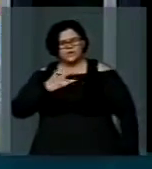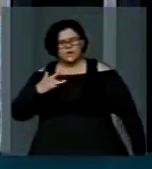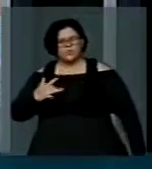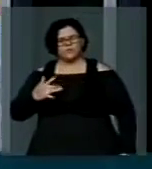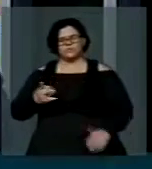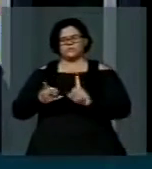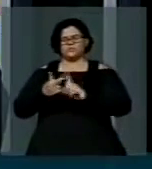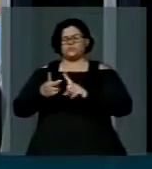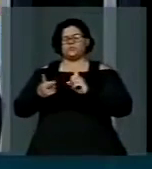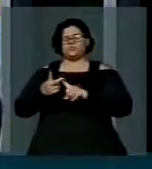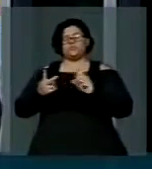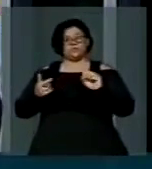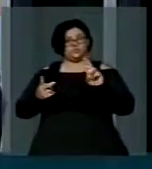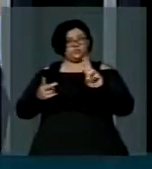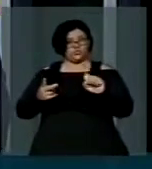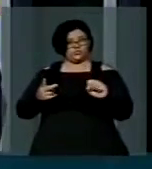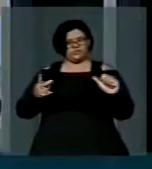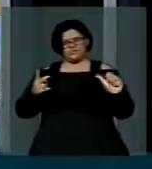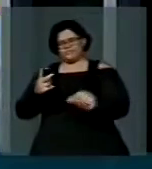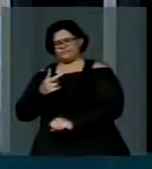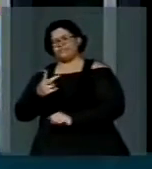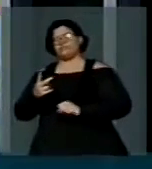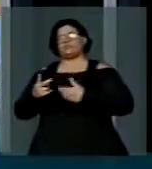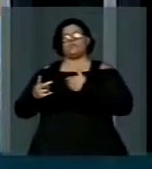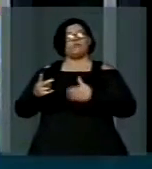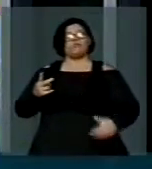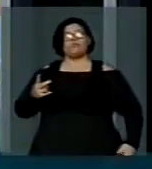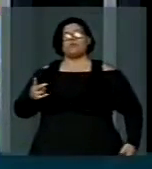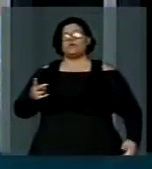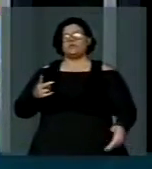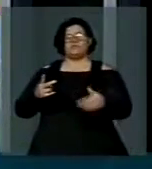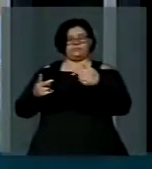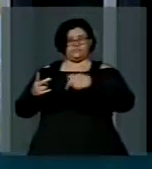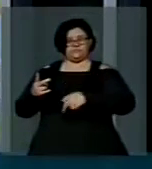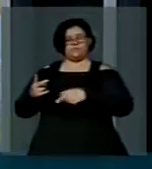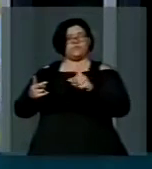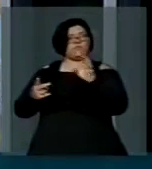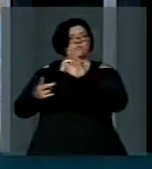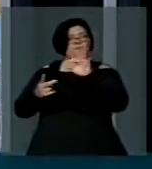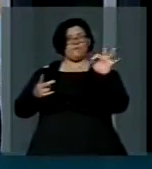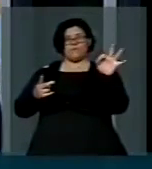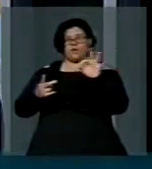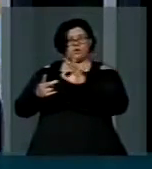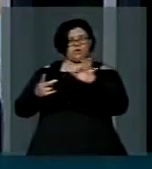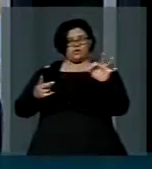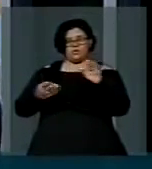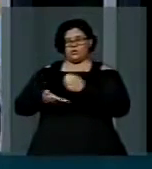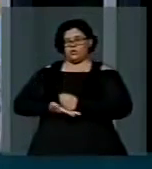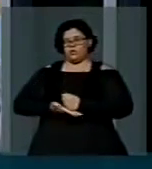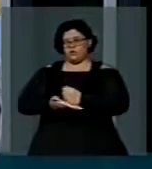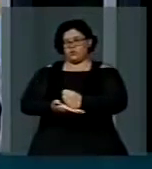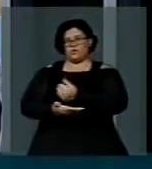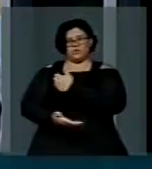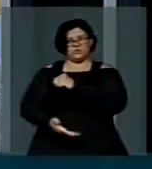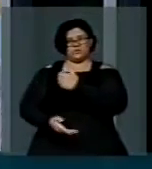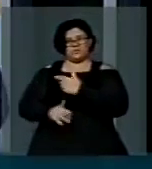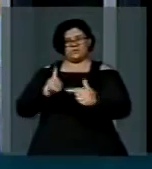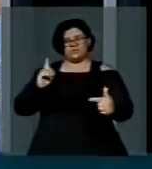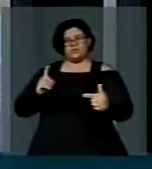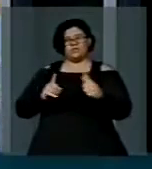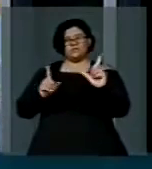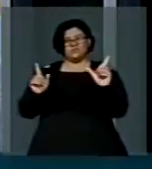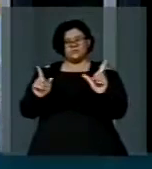caos do SUS nacional, porque o governo atual, nos últimos 11 anos e meio,